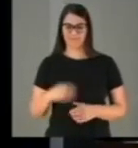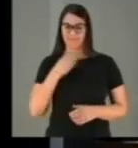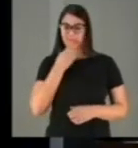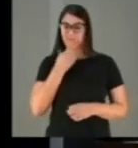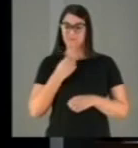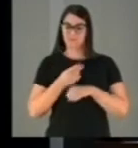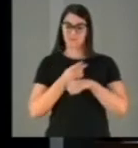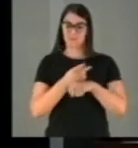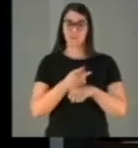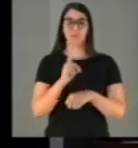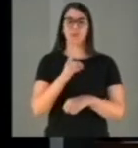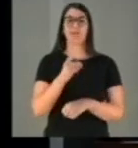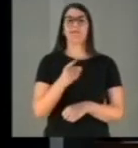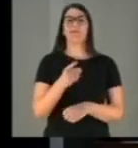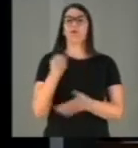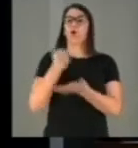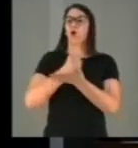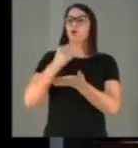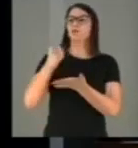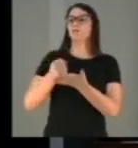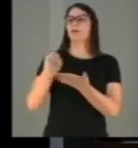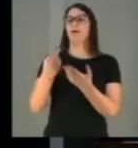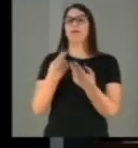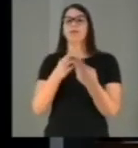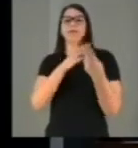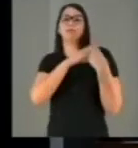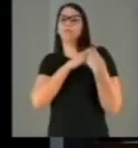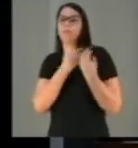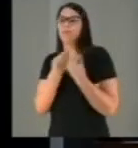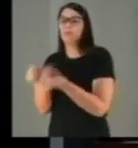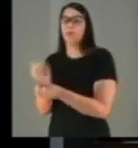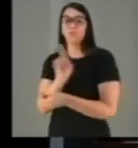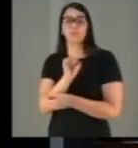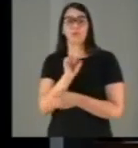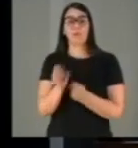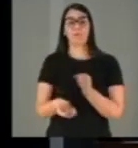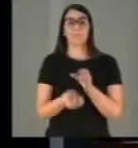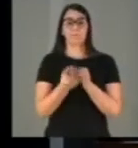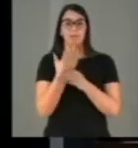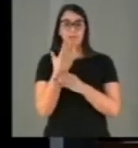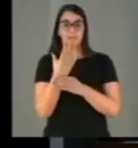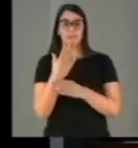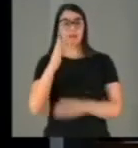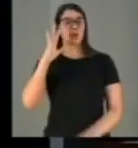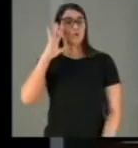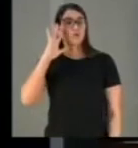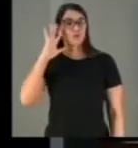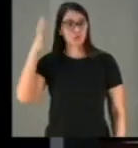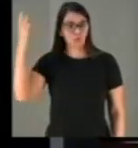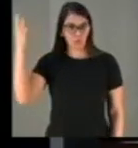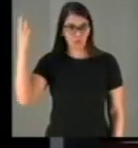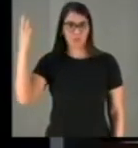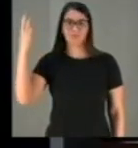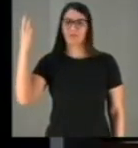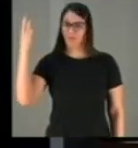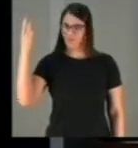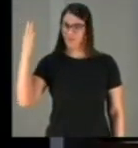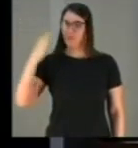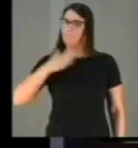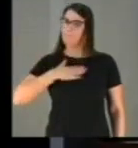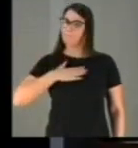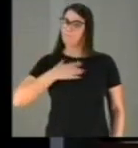não o terceirizar de responsabilidades, mas a construção de soluções. É meu